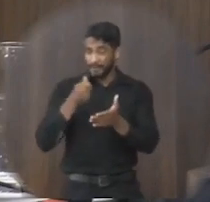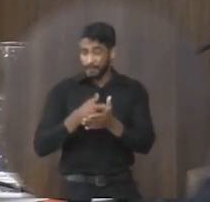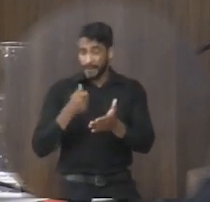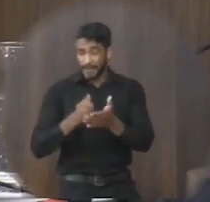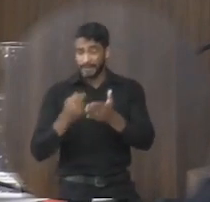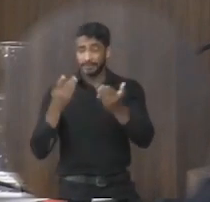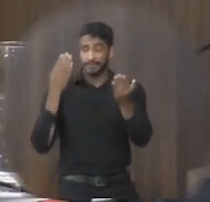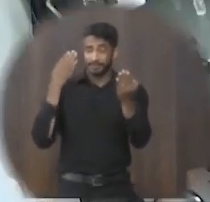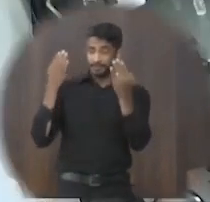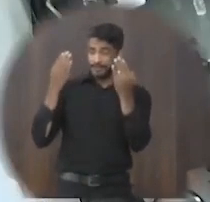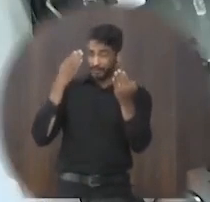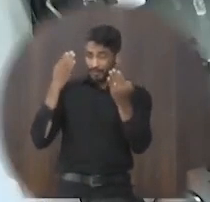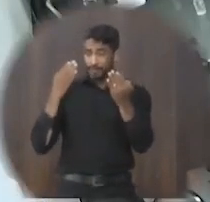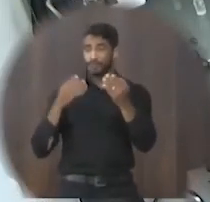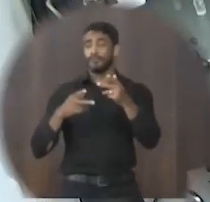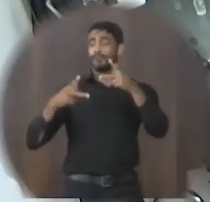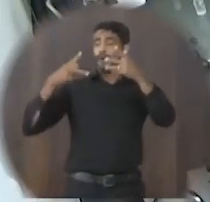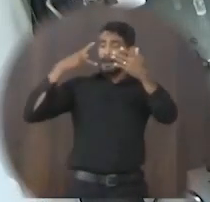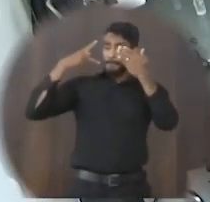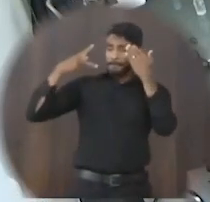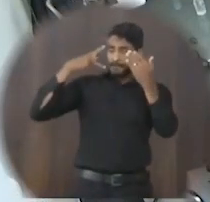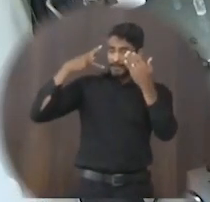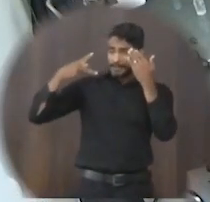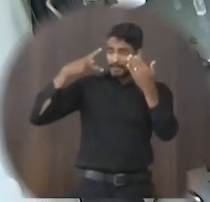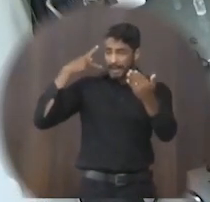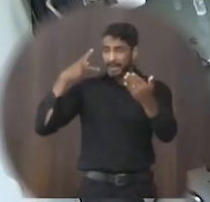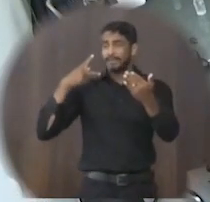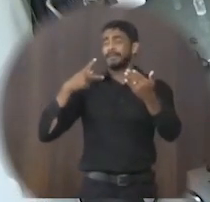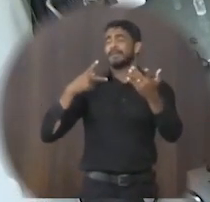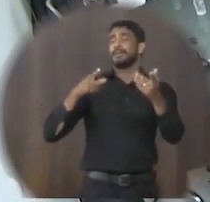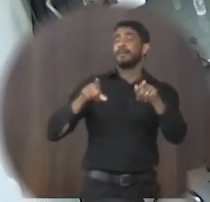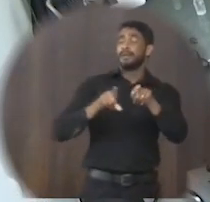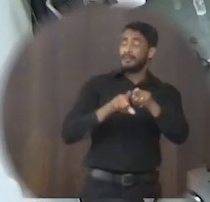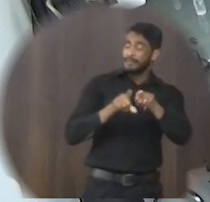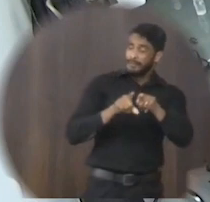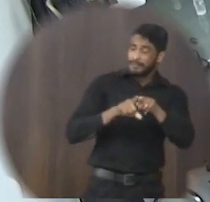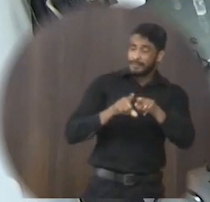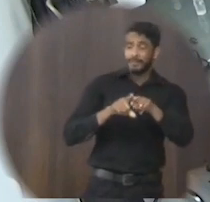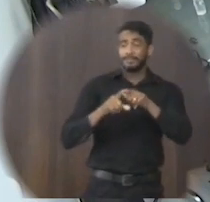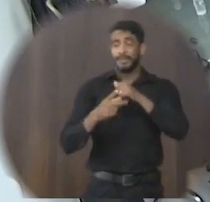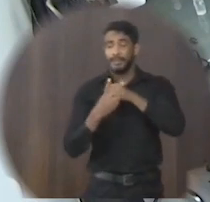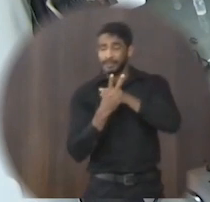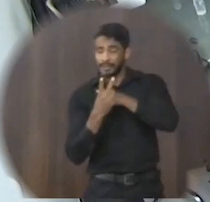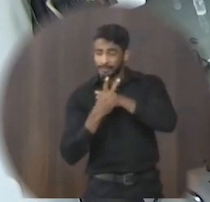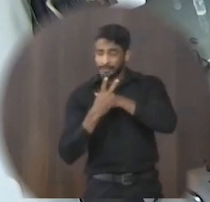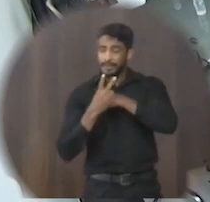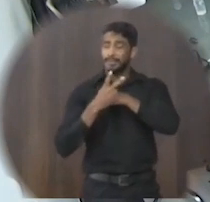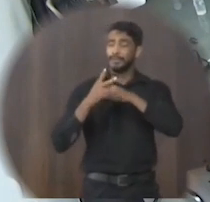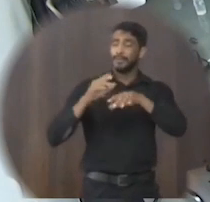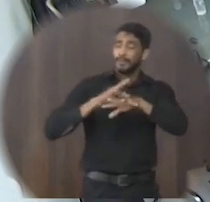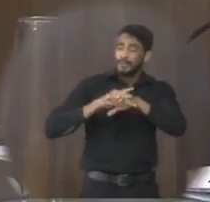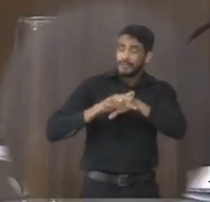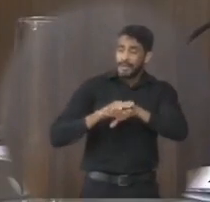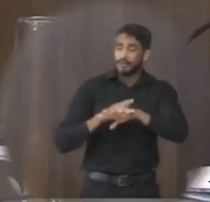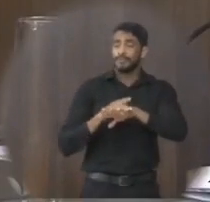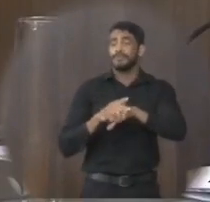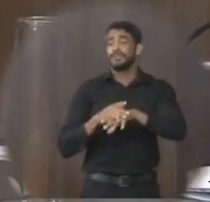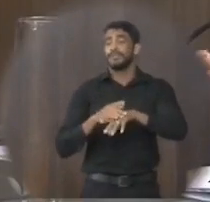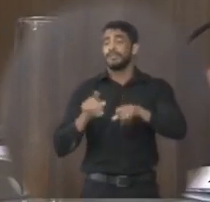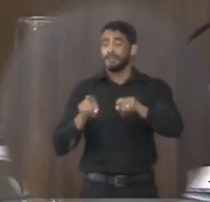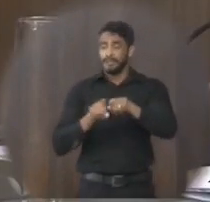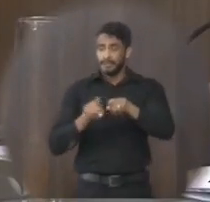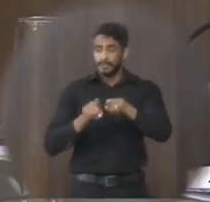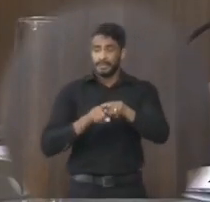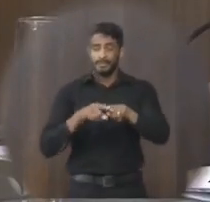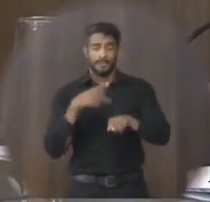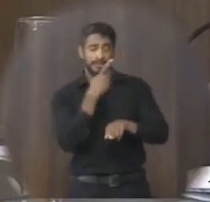psicólogo, psiquiatra, tem tratamento de pele que está sendo feito ainda, sem contar aqueles